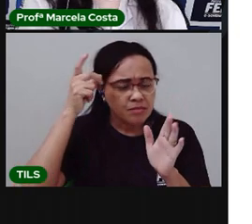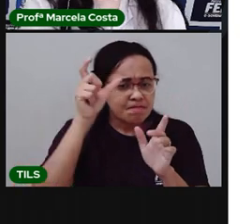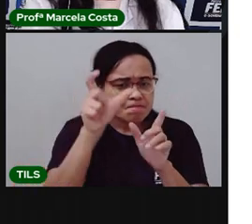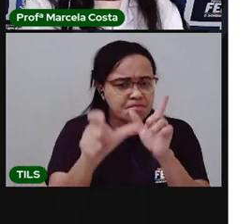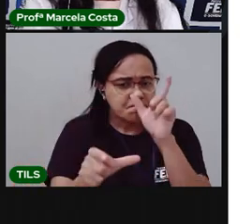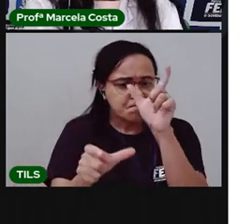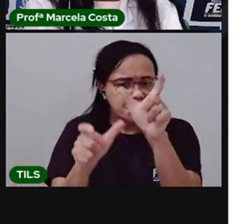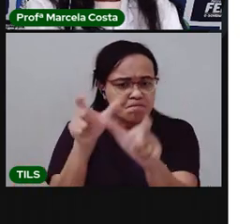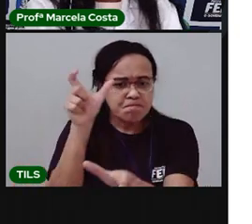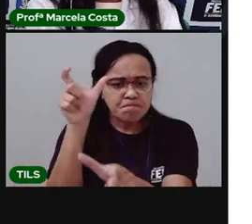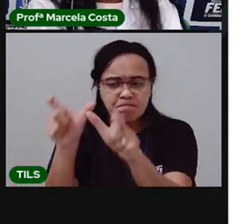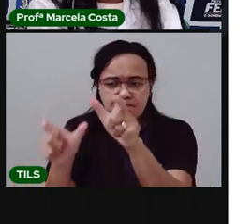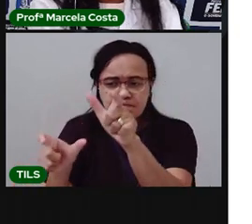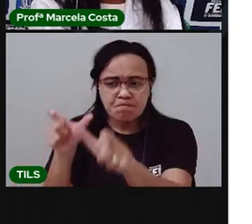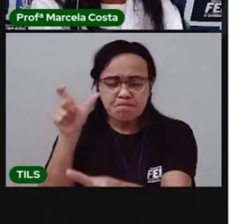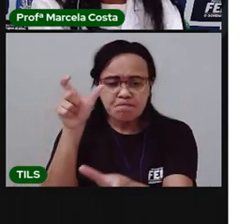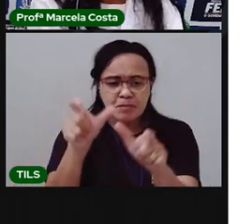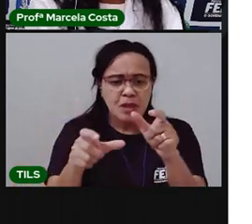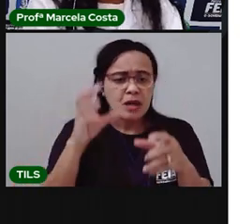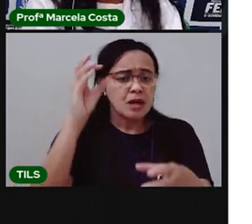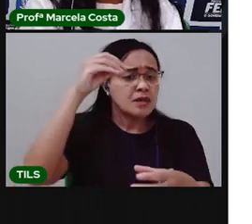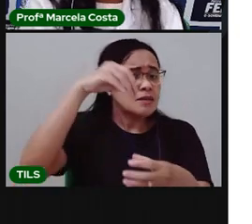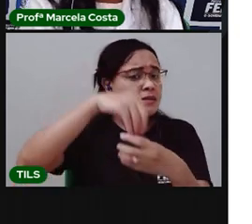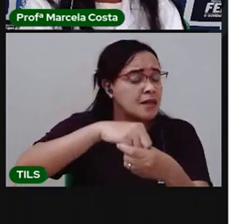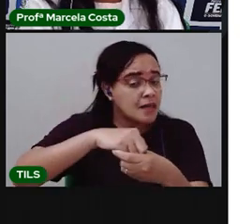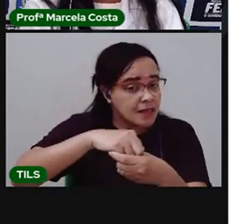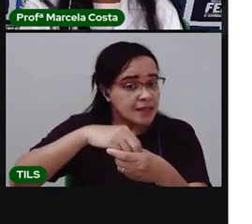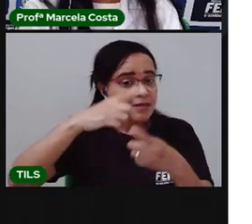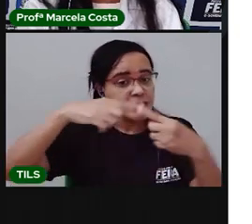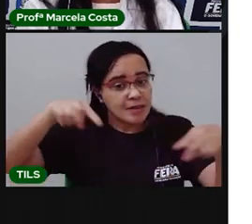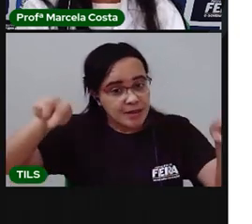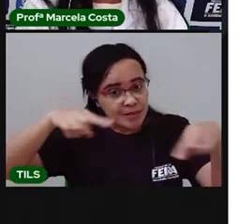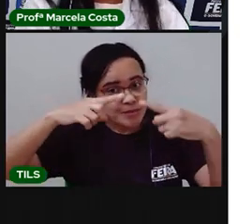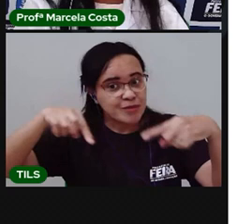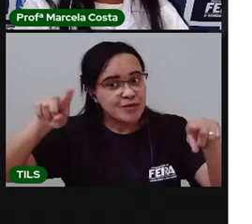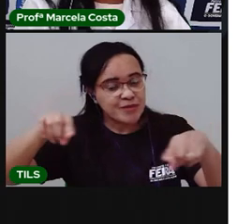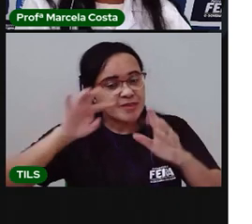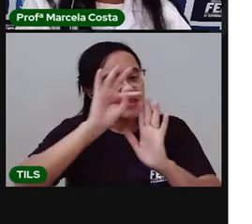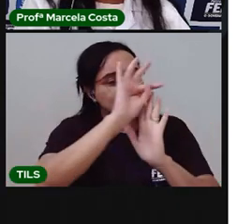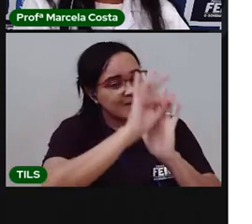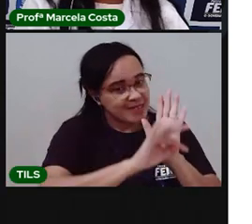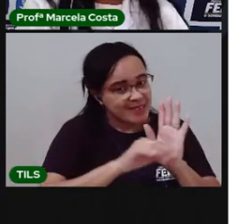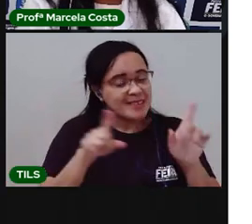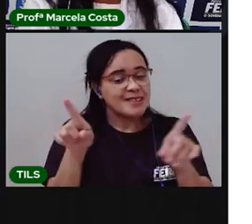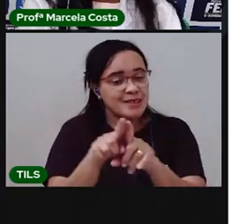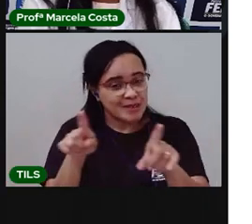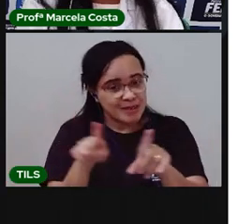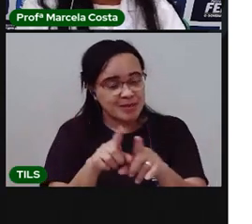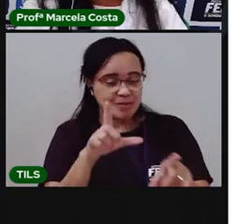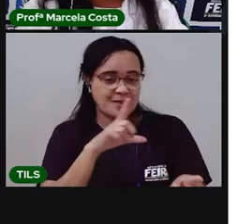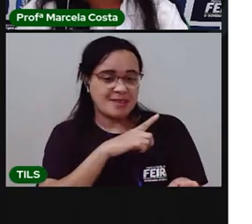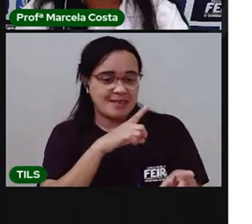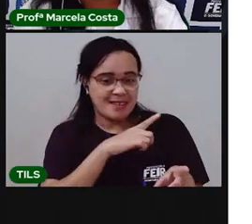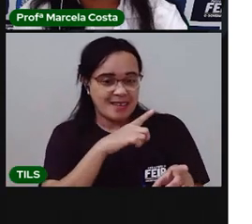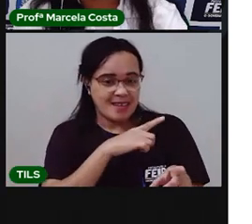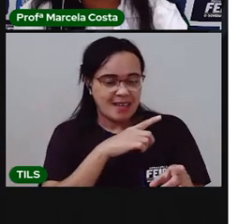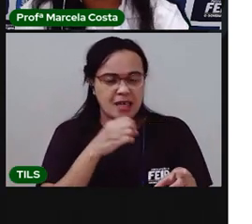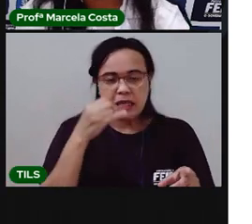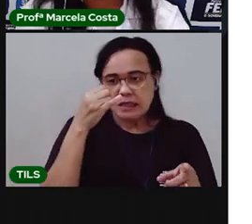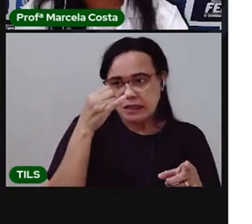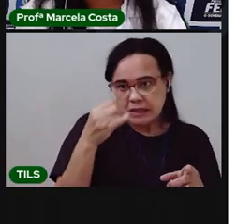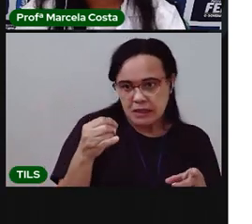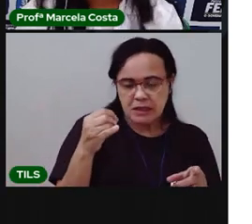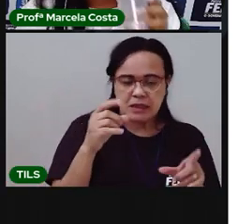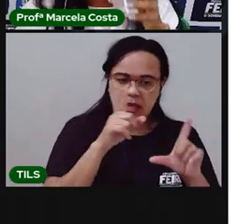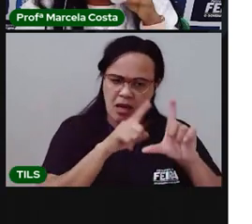estão aí aparecendo nessa canção. Está nesse texto. E vai completar com as letras que estão faltando. Tá